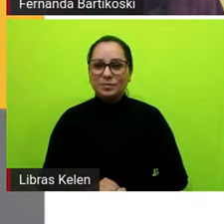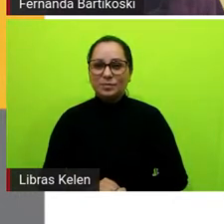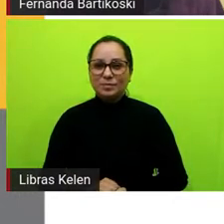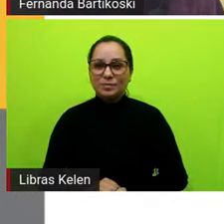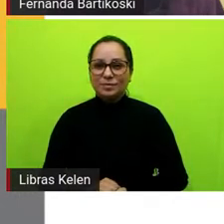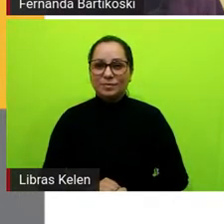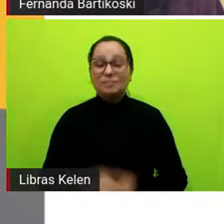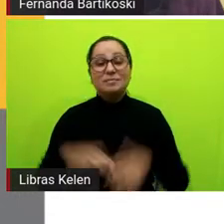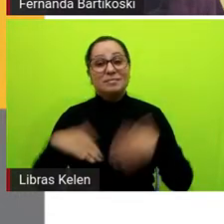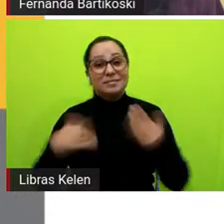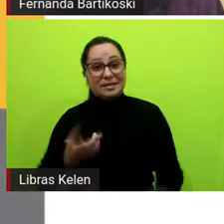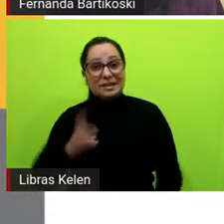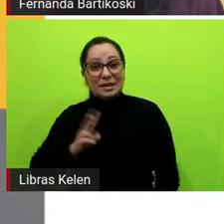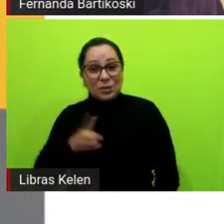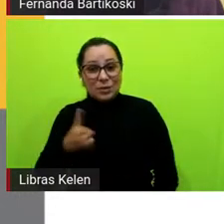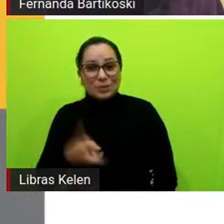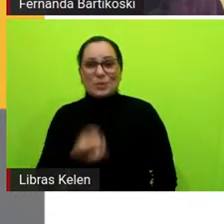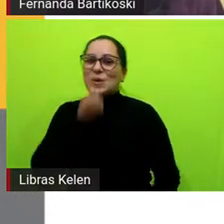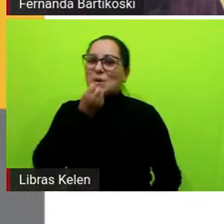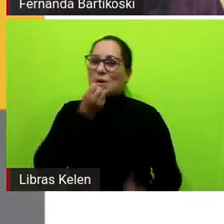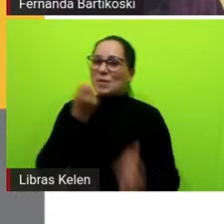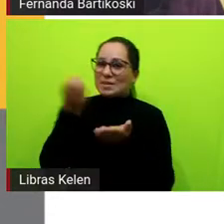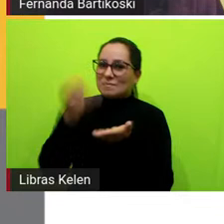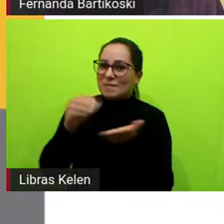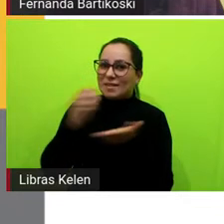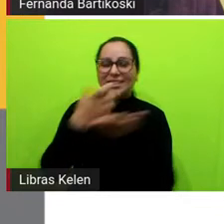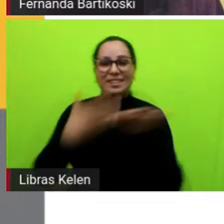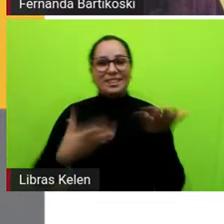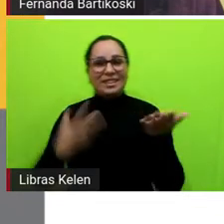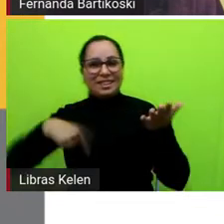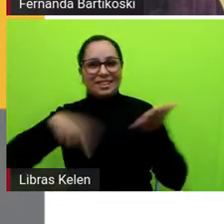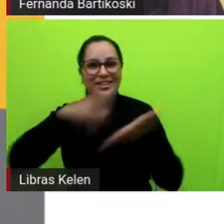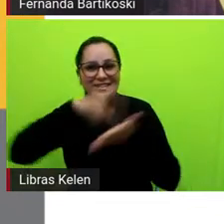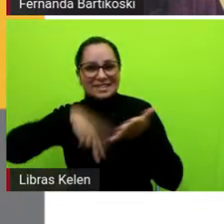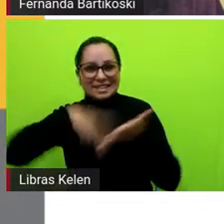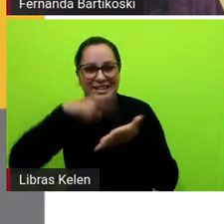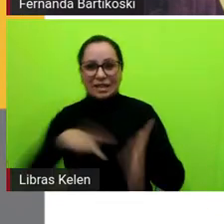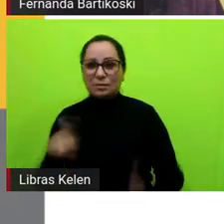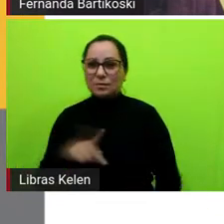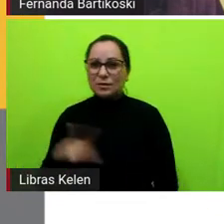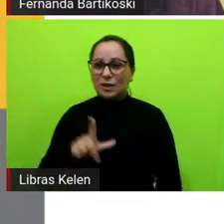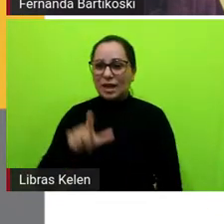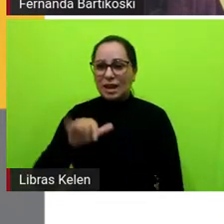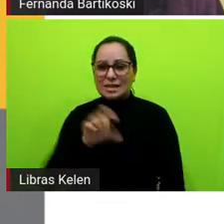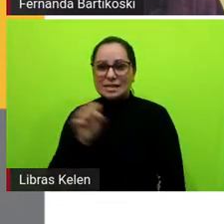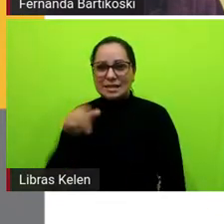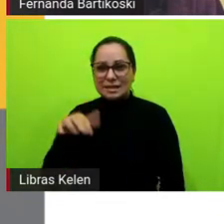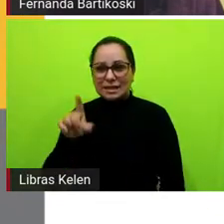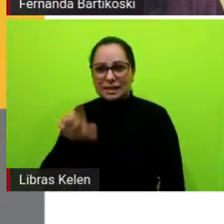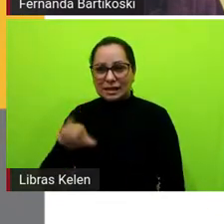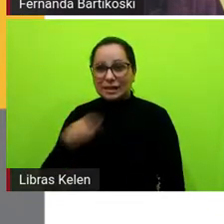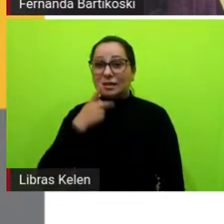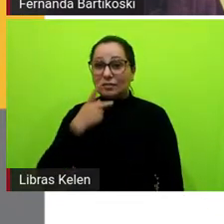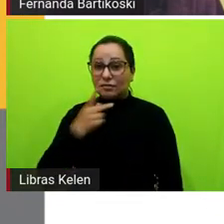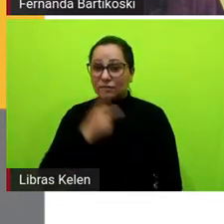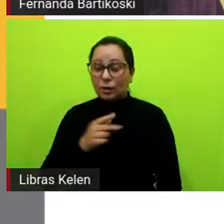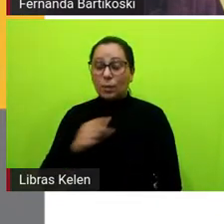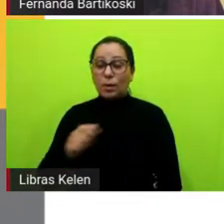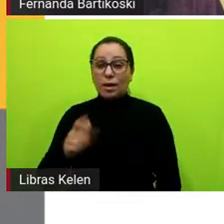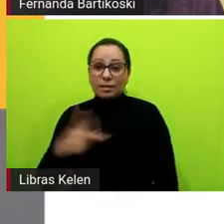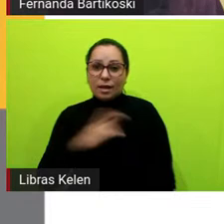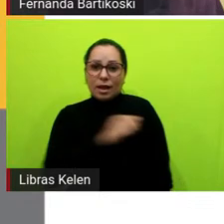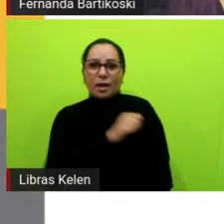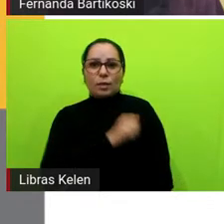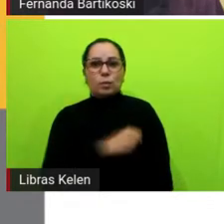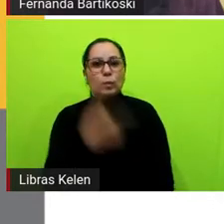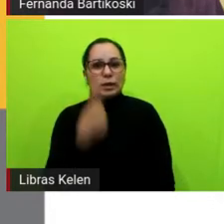Continuem contando aqui que a gente já vai ler um pouquinho. A professora Lisandra Groman diz que os alunos demonstram muito interesse por futebol.